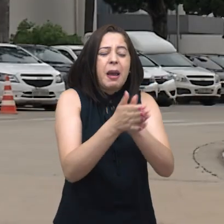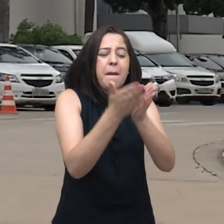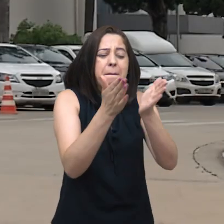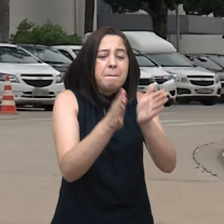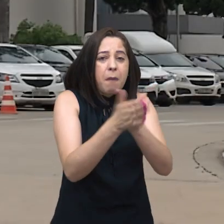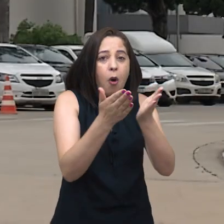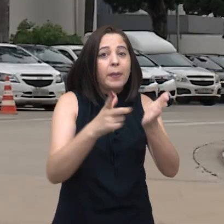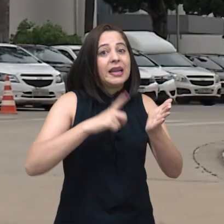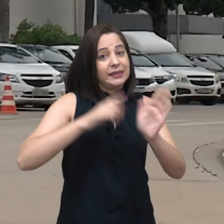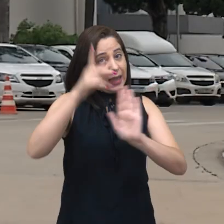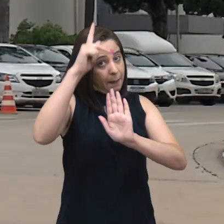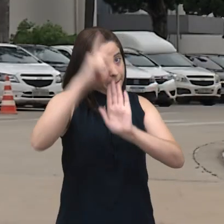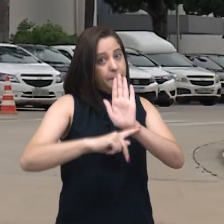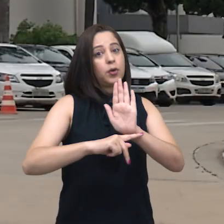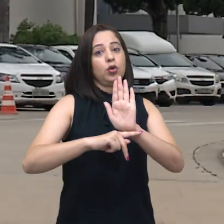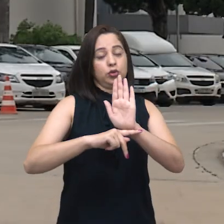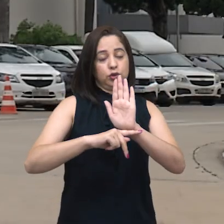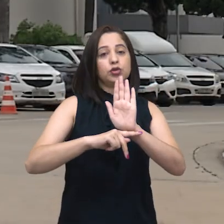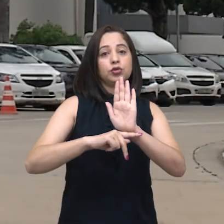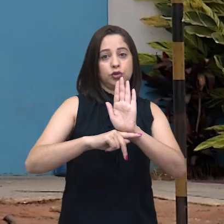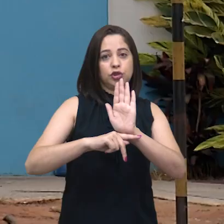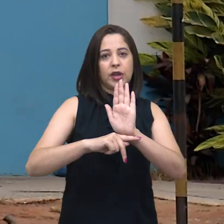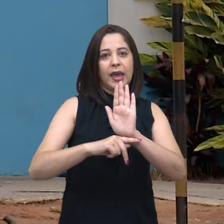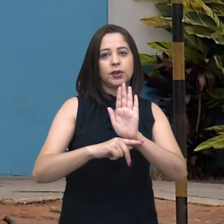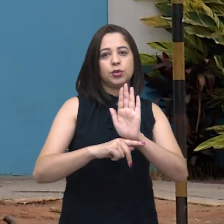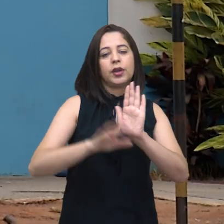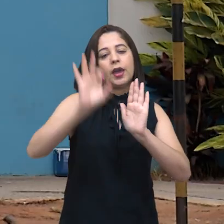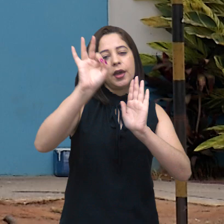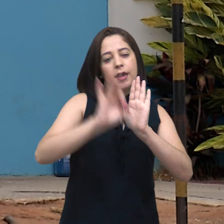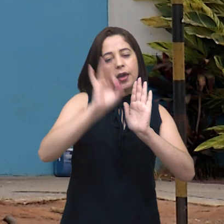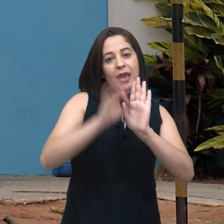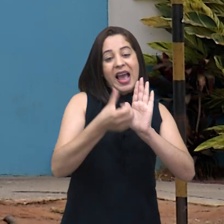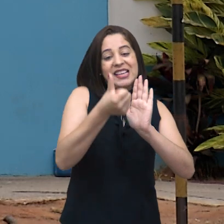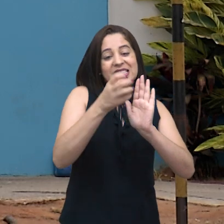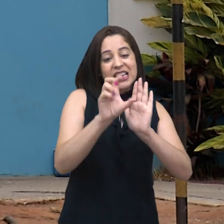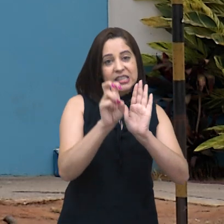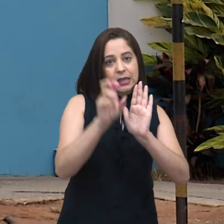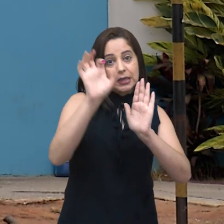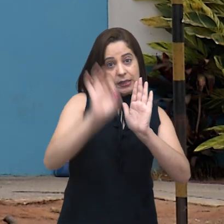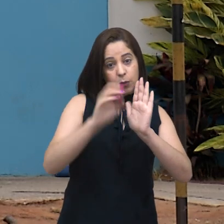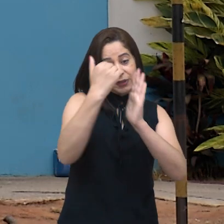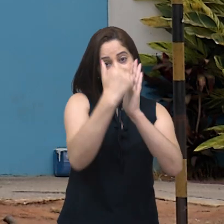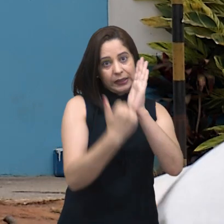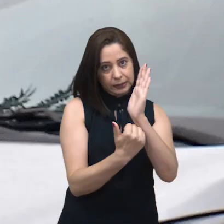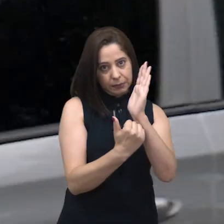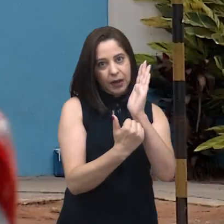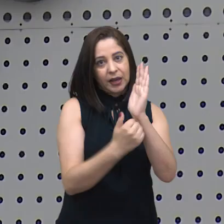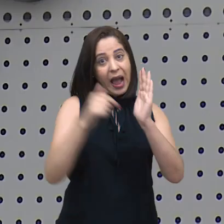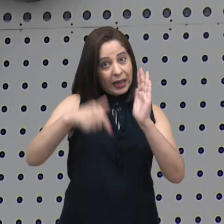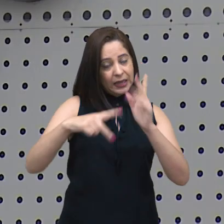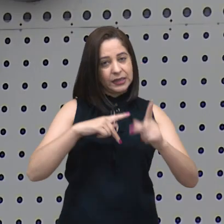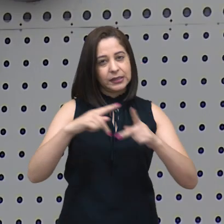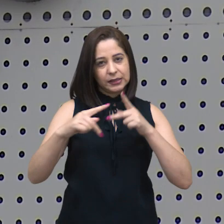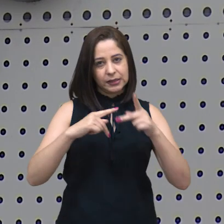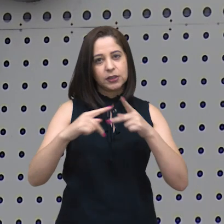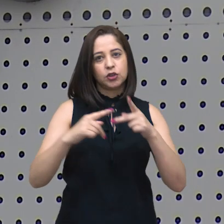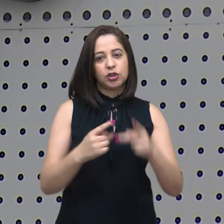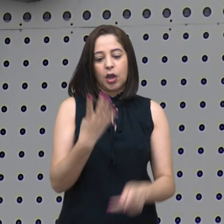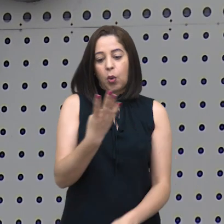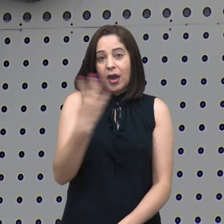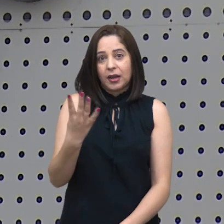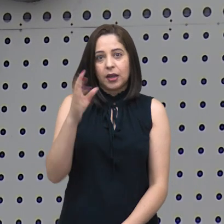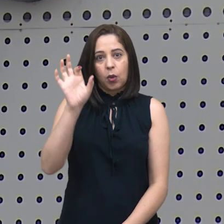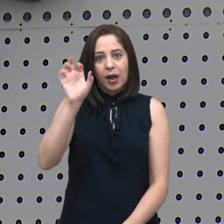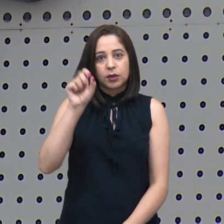vulneráveis existem programas de tarifas sociais que podem reduzir os valores em até 65%. Aqui em São José